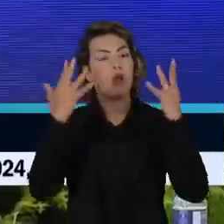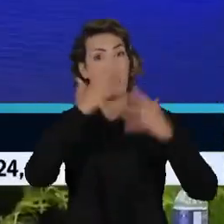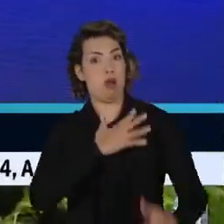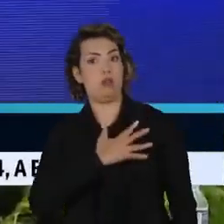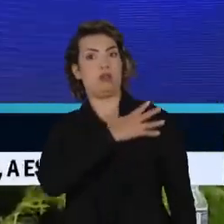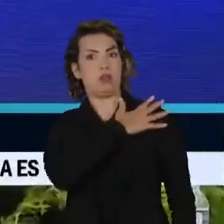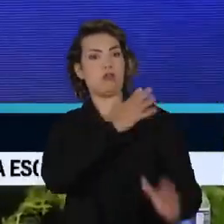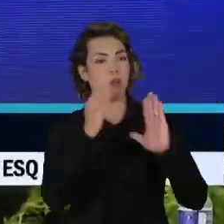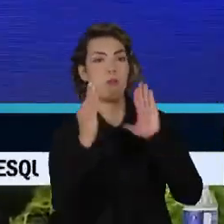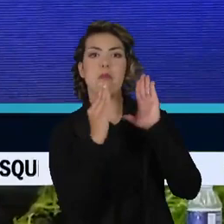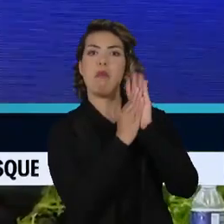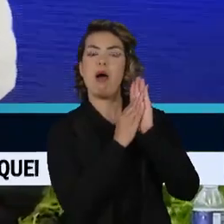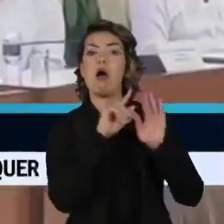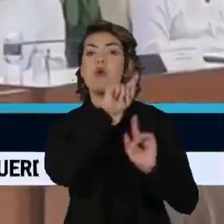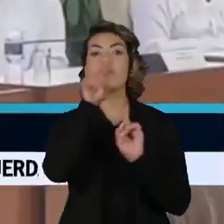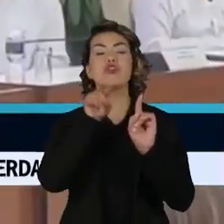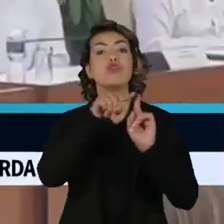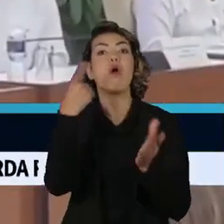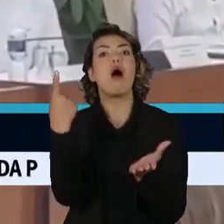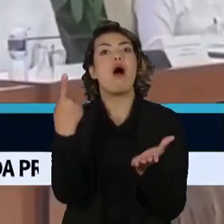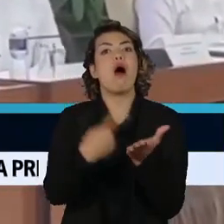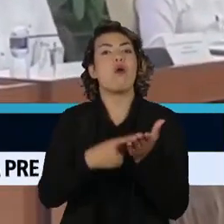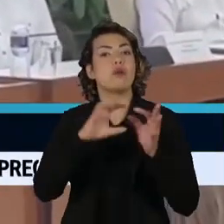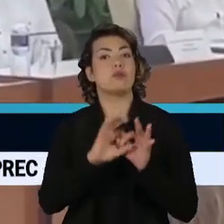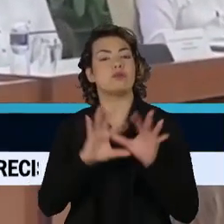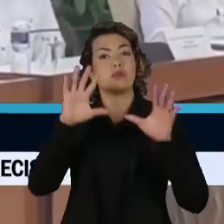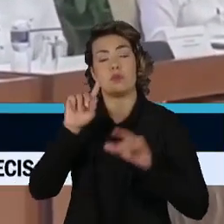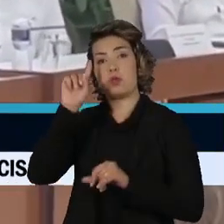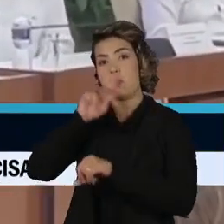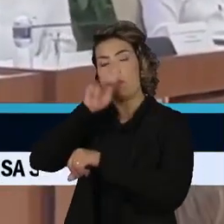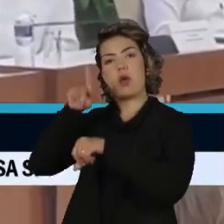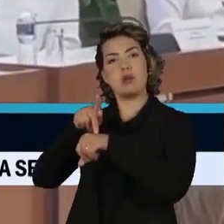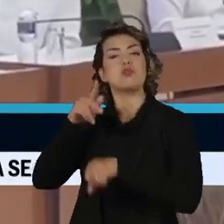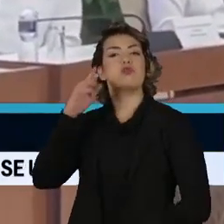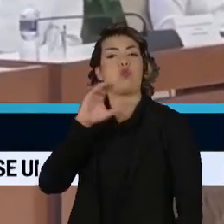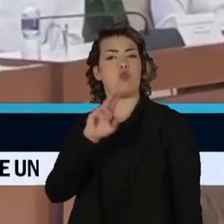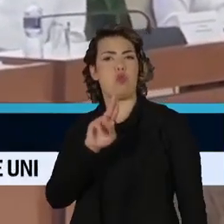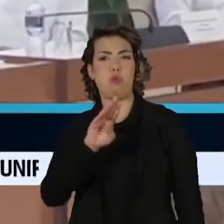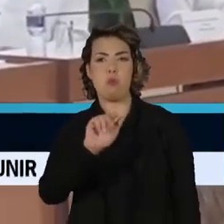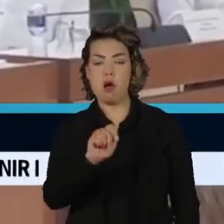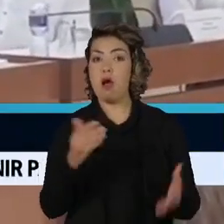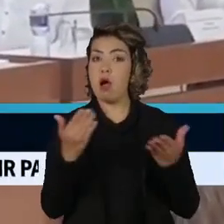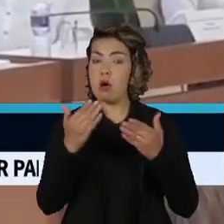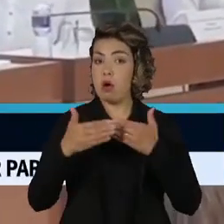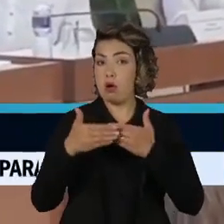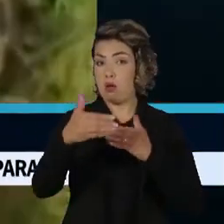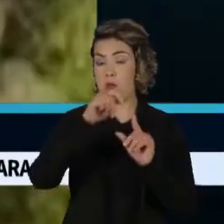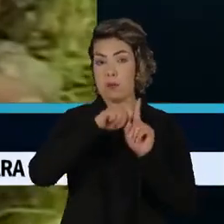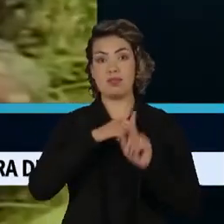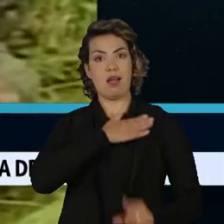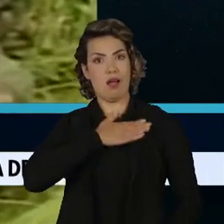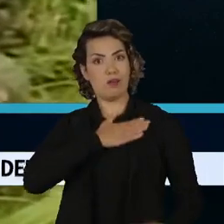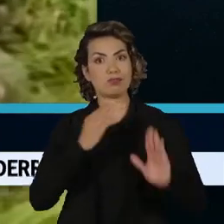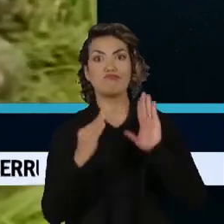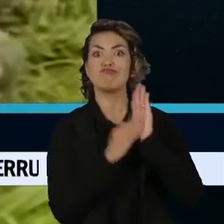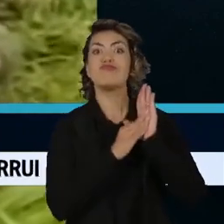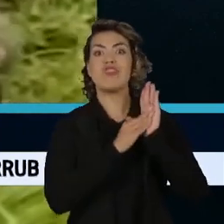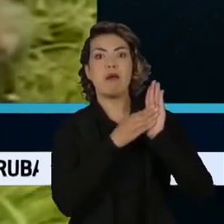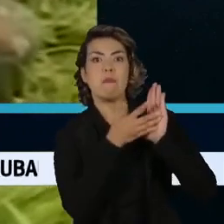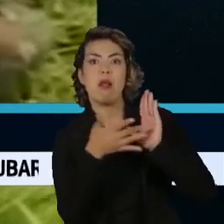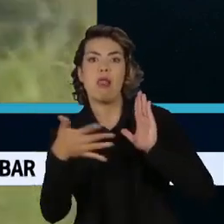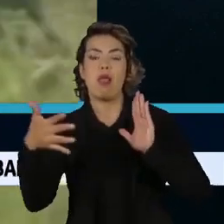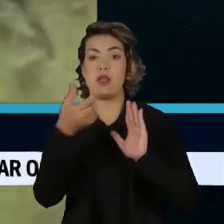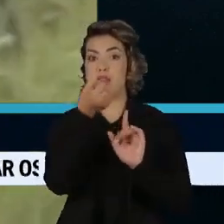Libertação Nacional. O acordo, mediado em Cuba, entra em vigor em agosto e vale inicialmente por seis meses. O conflito entre